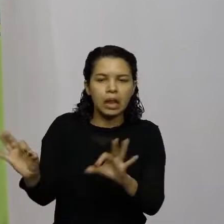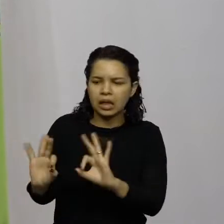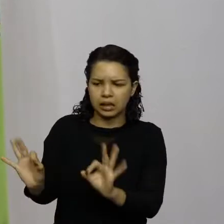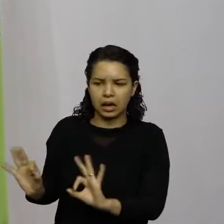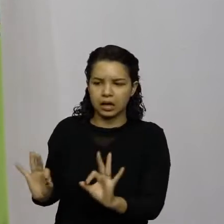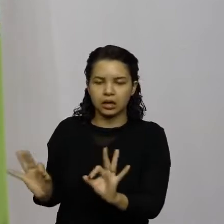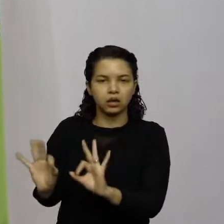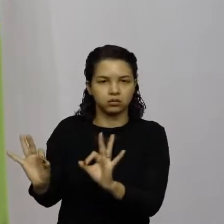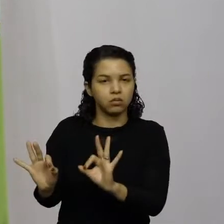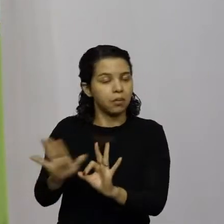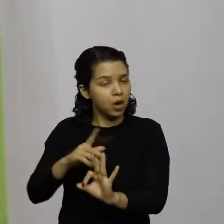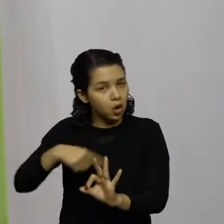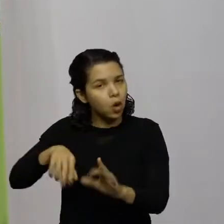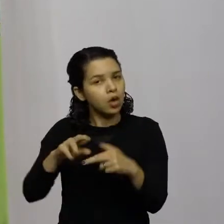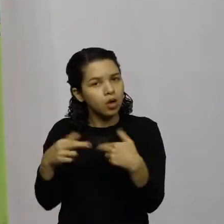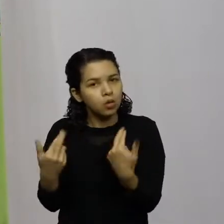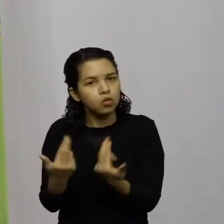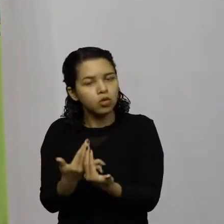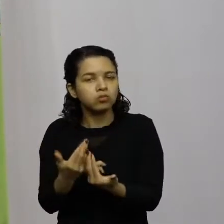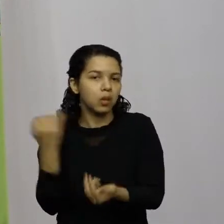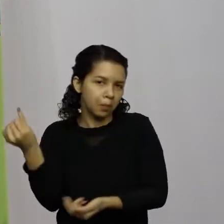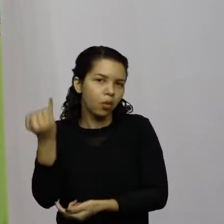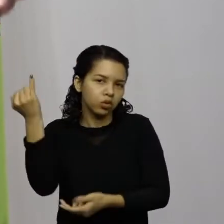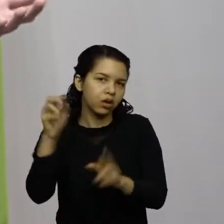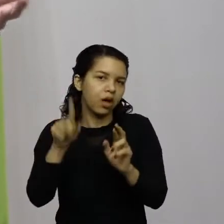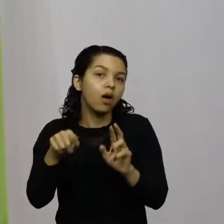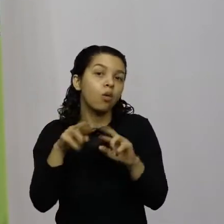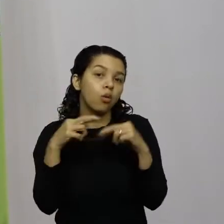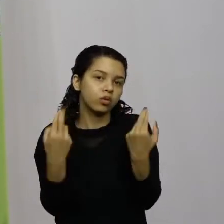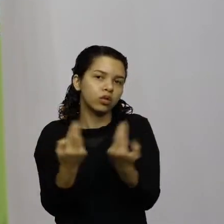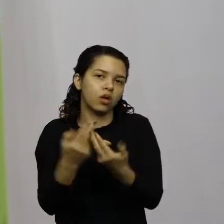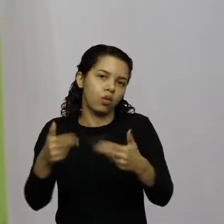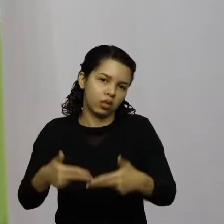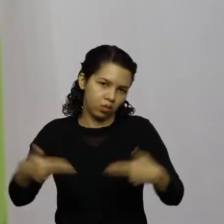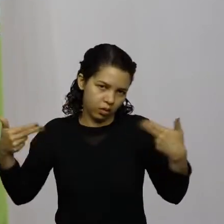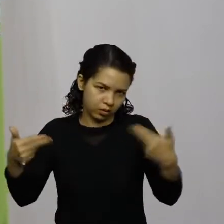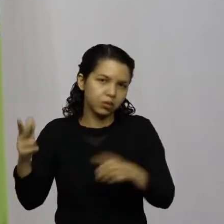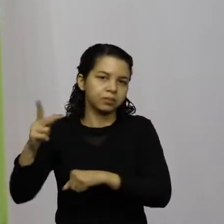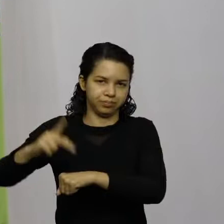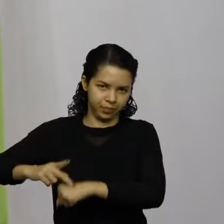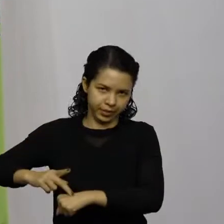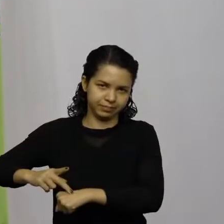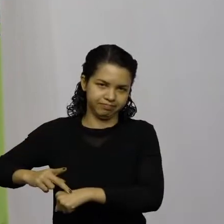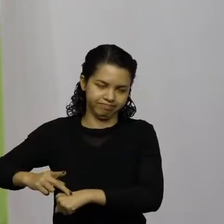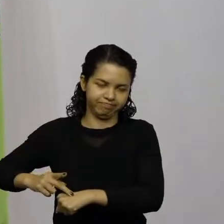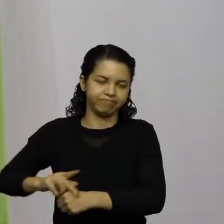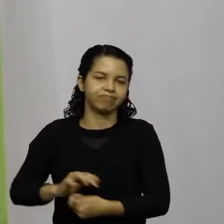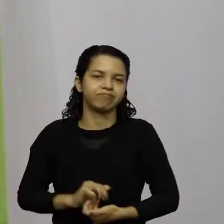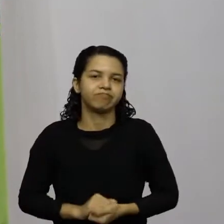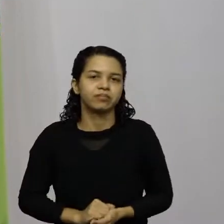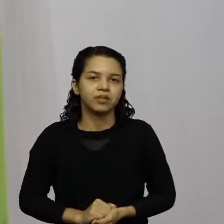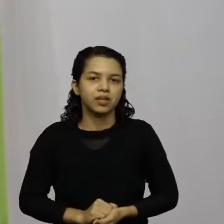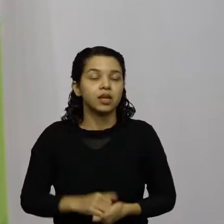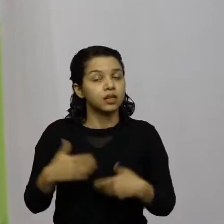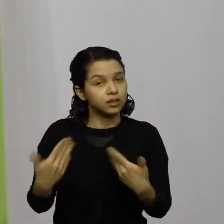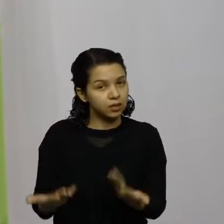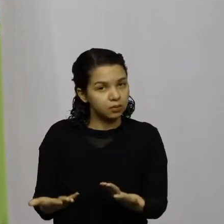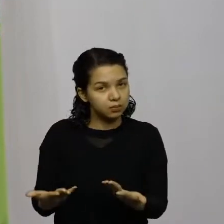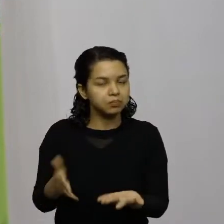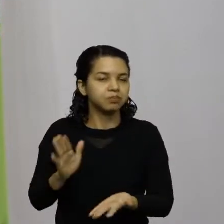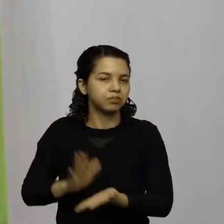nós fazemos uma cerimônia, que o importante é a cerimônia de inauguração da pedra, então, olha, parabéns ao